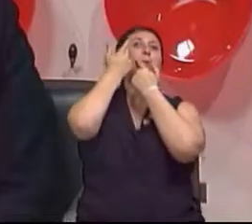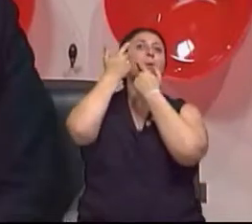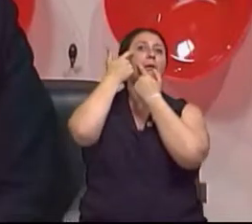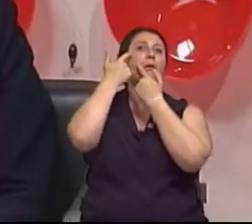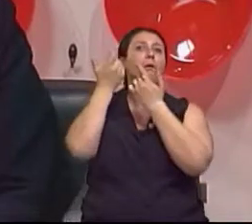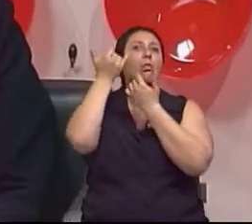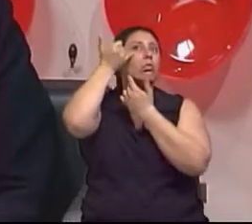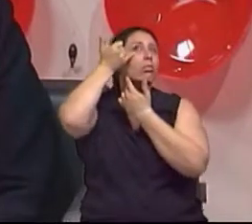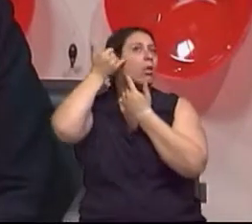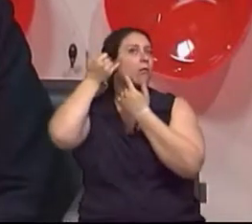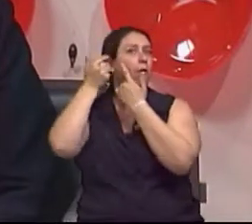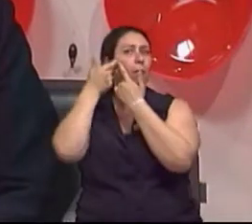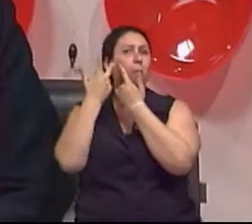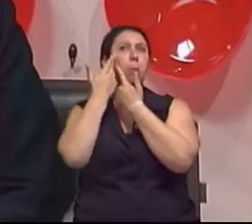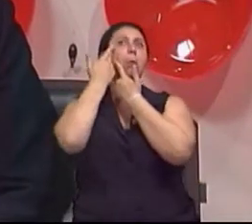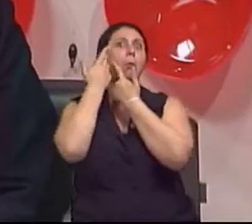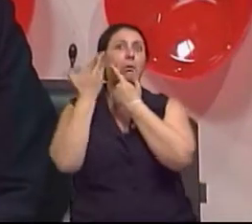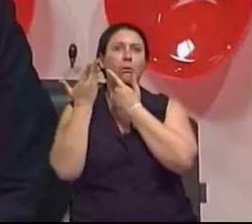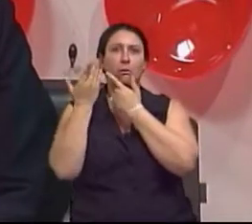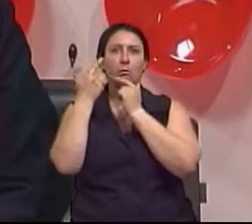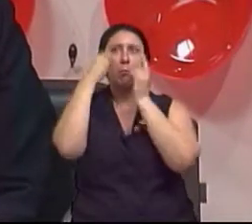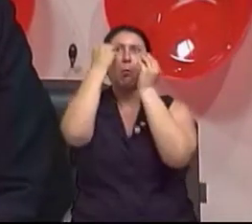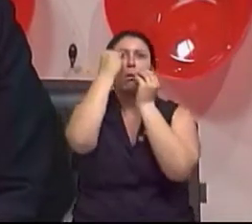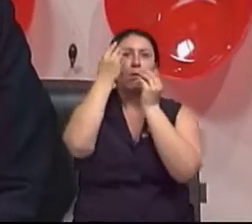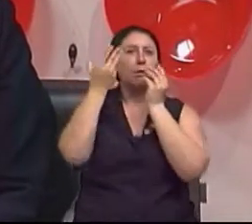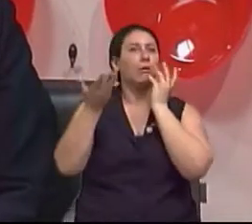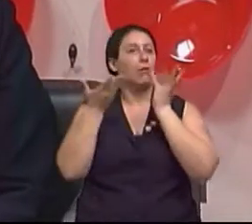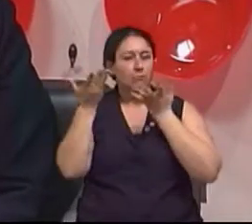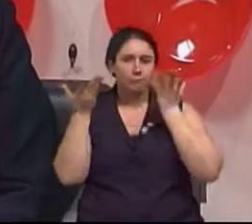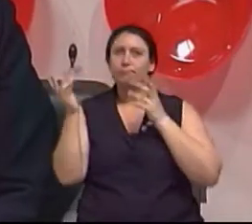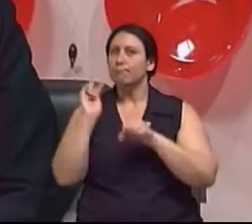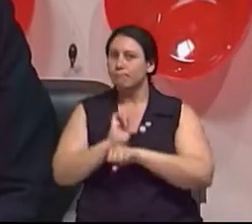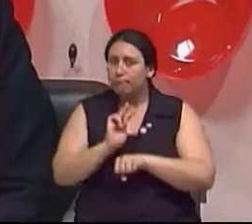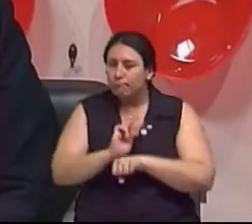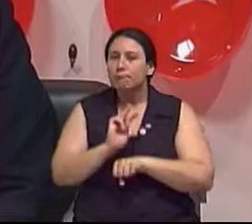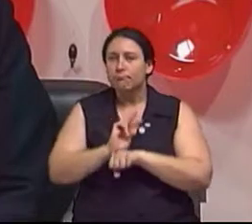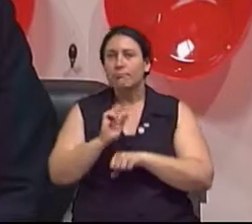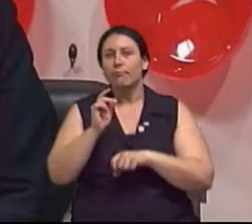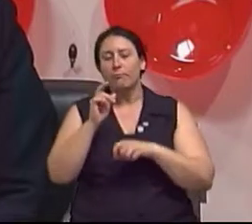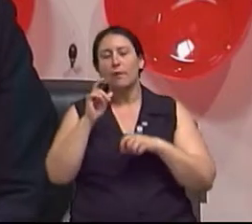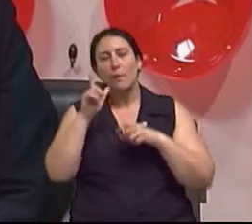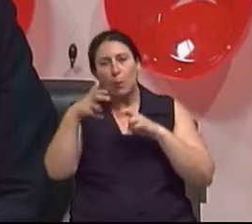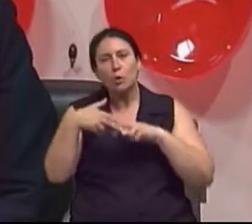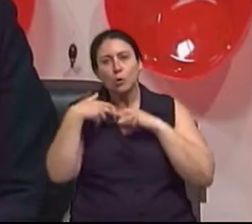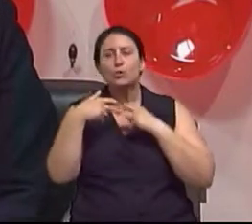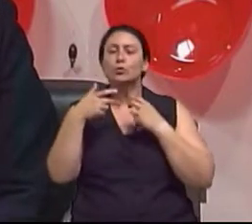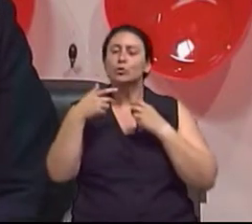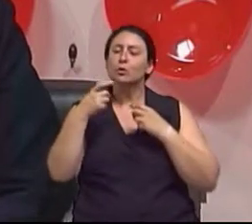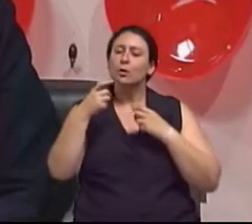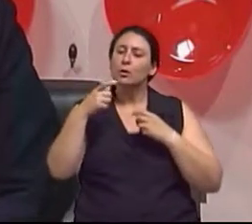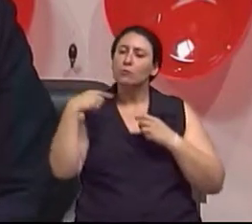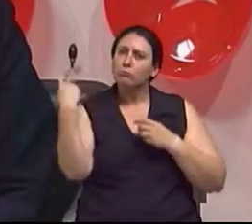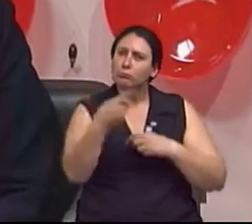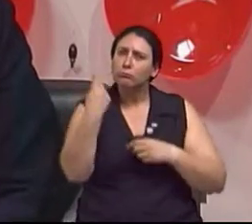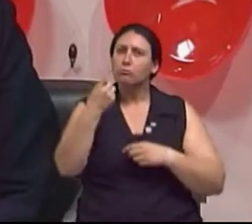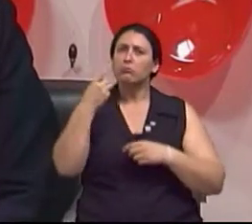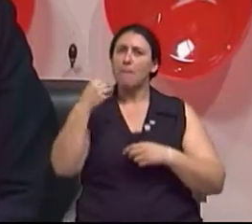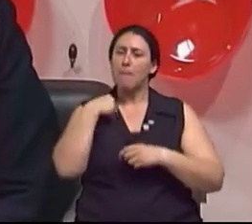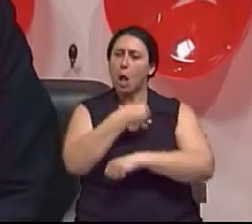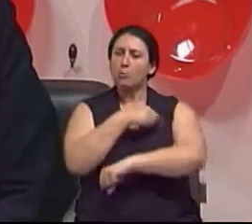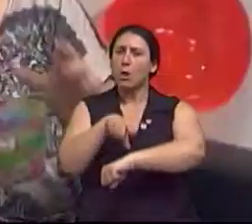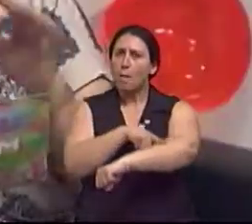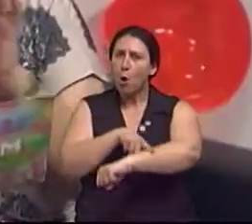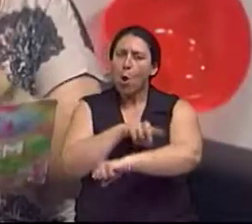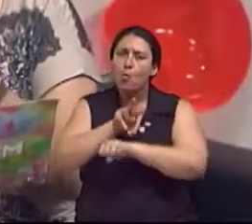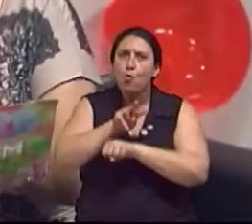nervo, então é extremamente importante essa técnica cirúrgica que foi desenvolvida por dermatologistas e tudo.